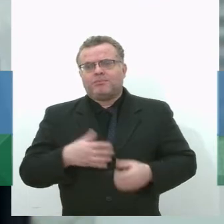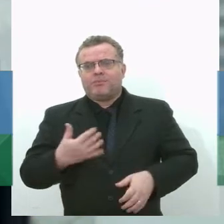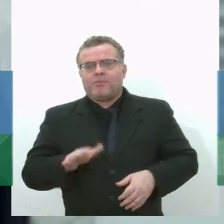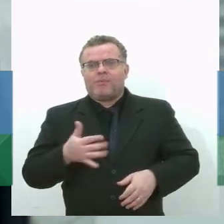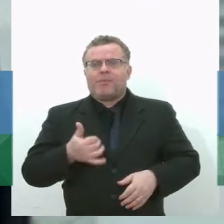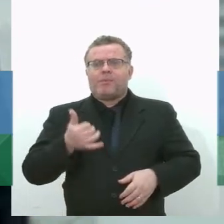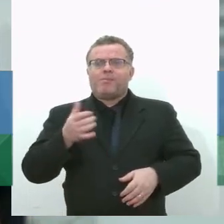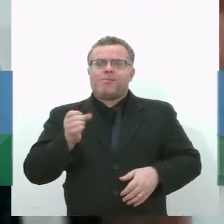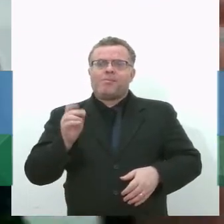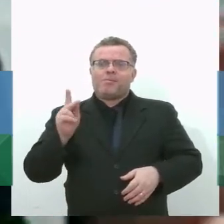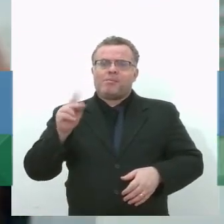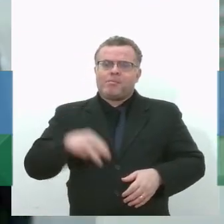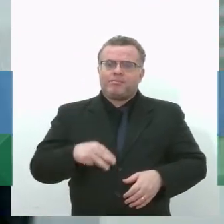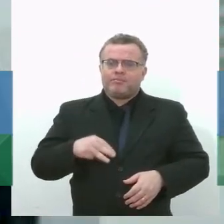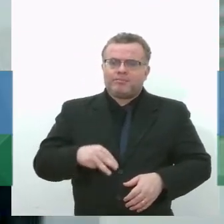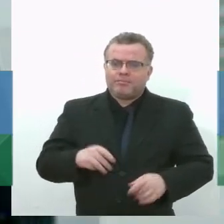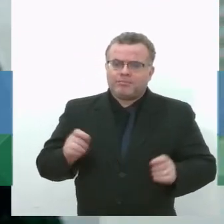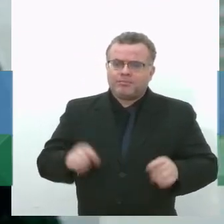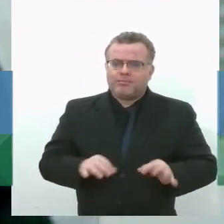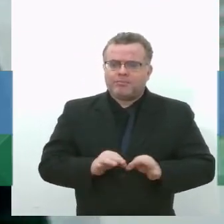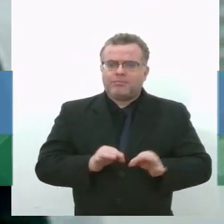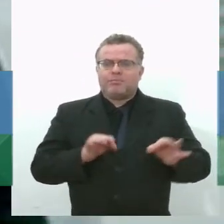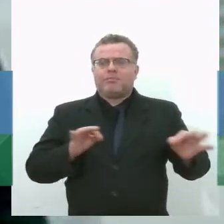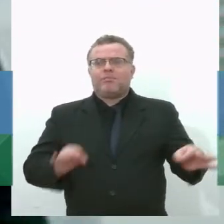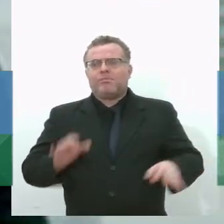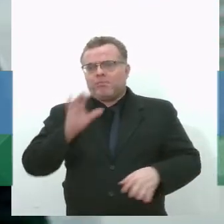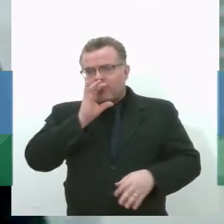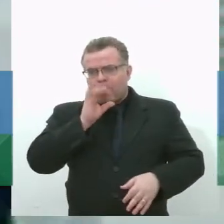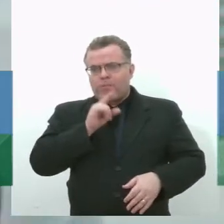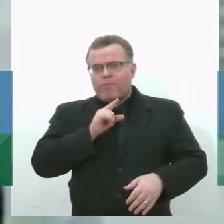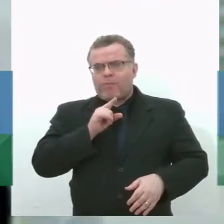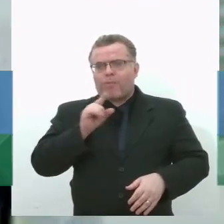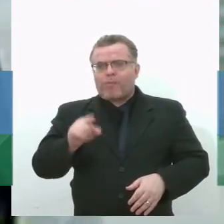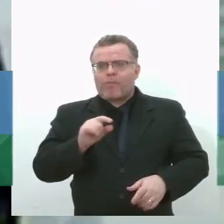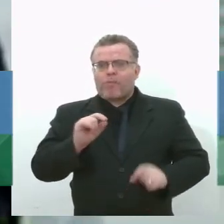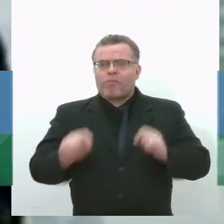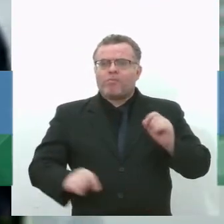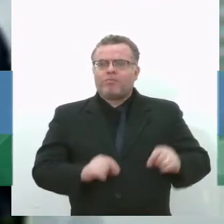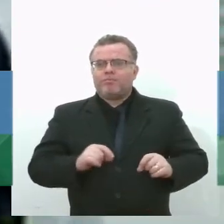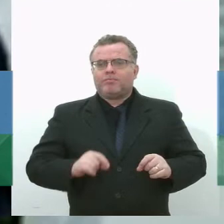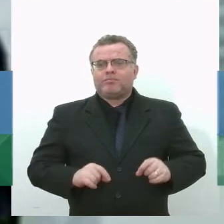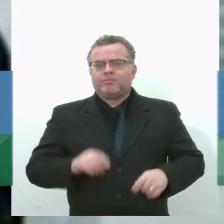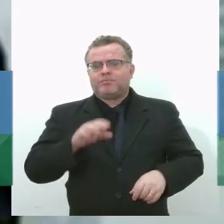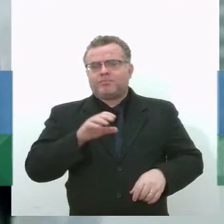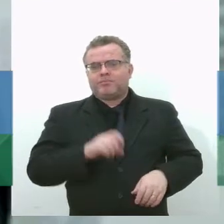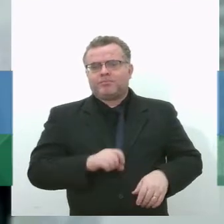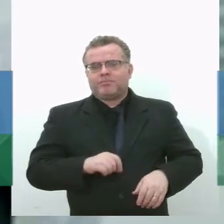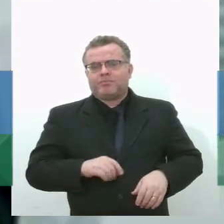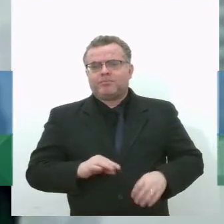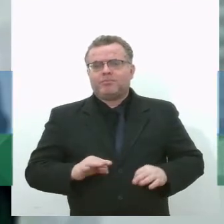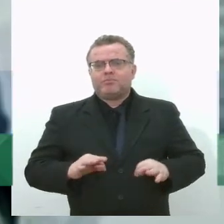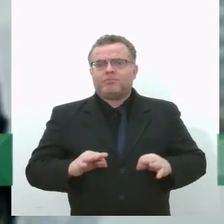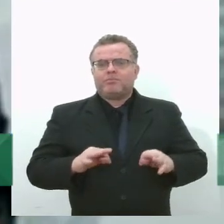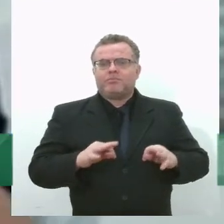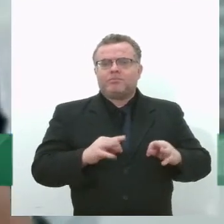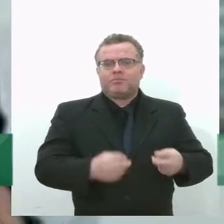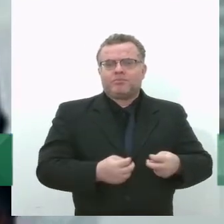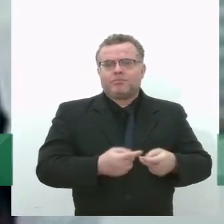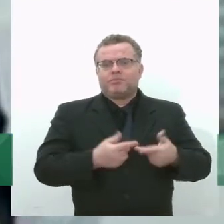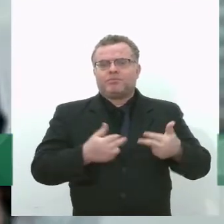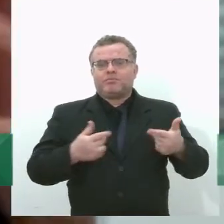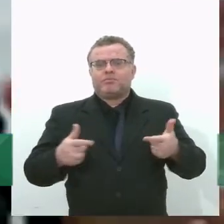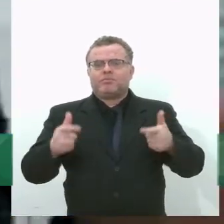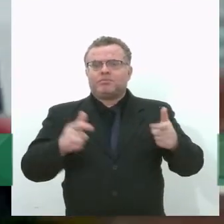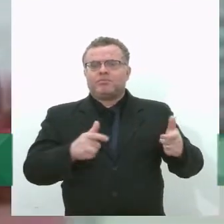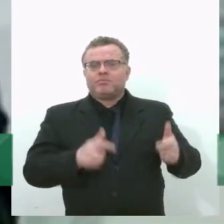de distância aqui em Socorro. Então, todo o resíduo, ele é... O transbordo é um local onde